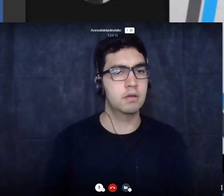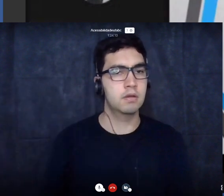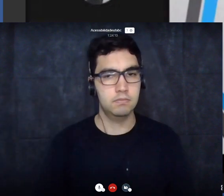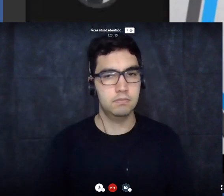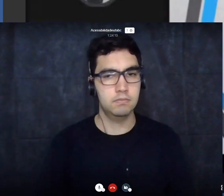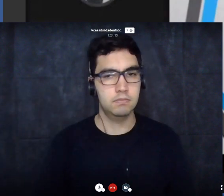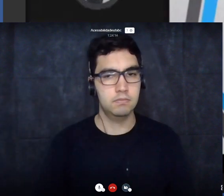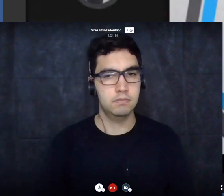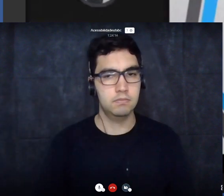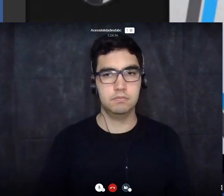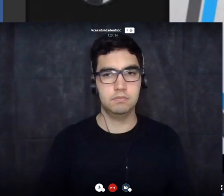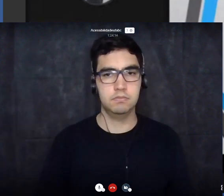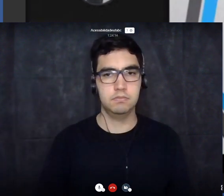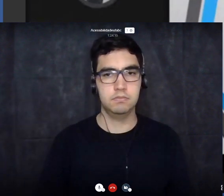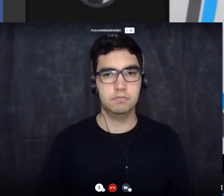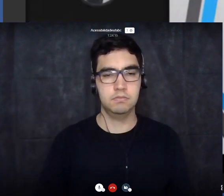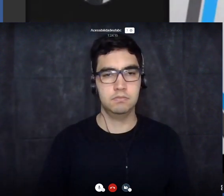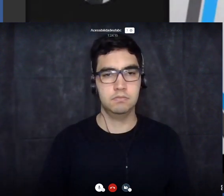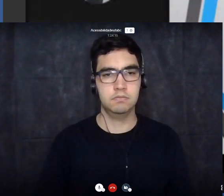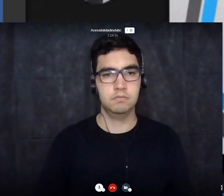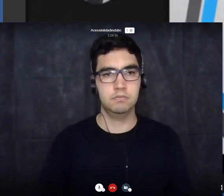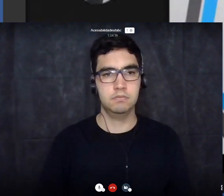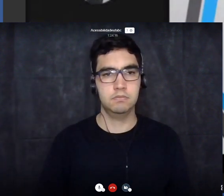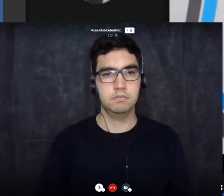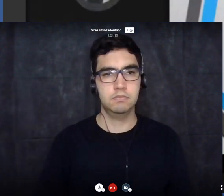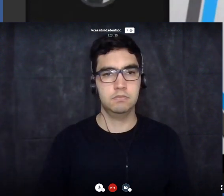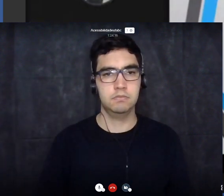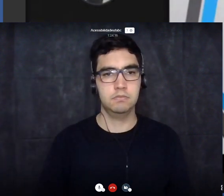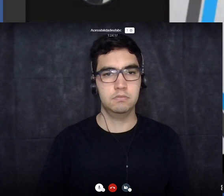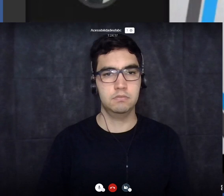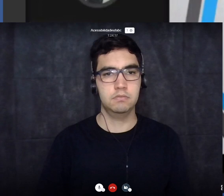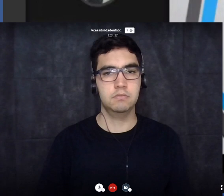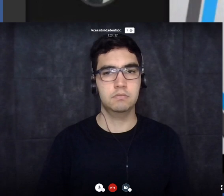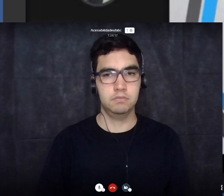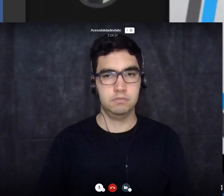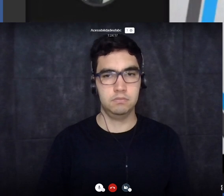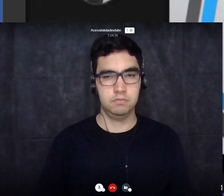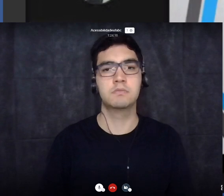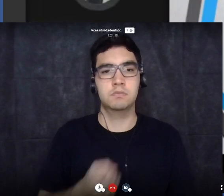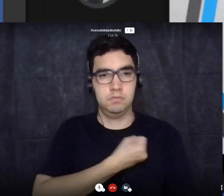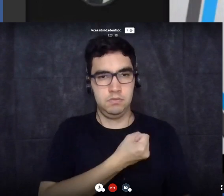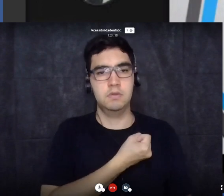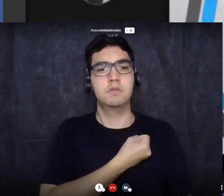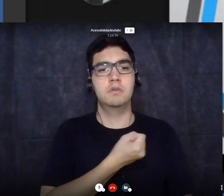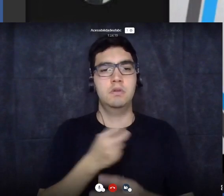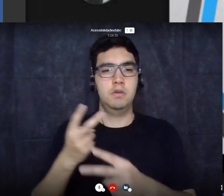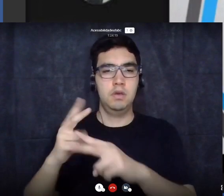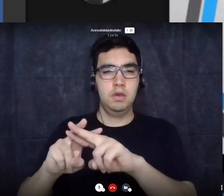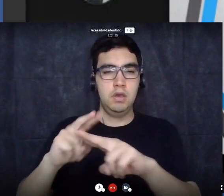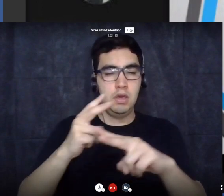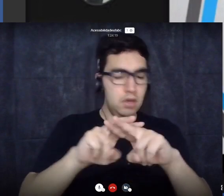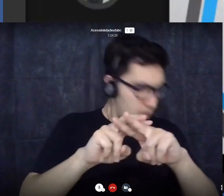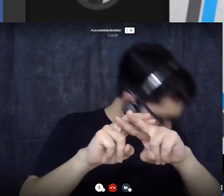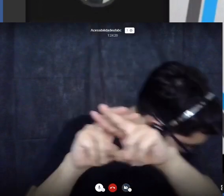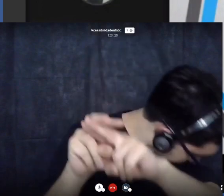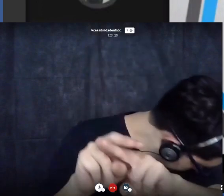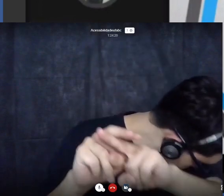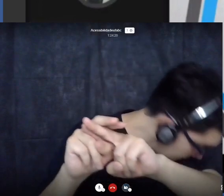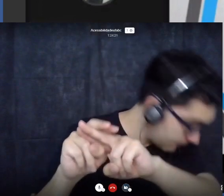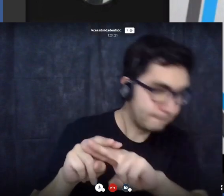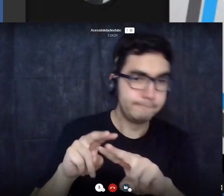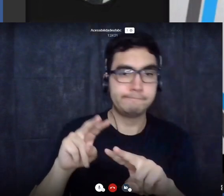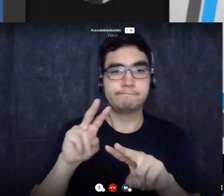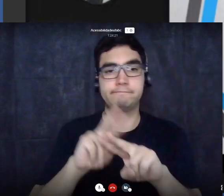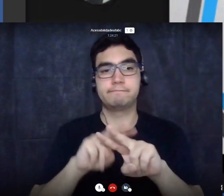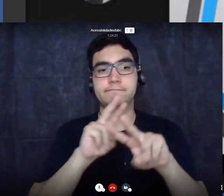um grande número de prisioneiros dos quais uma grande parcela judeus depois os romanos e